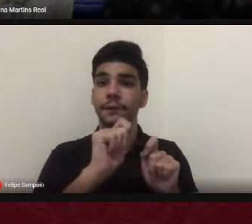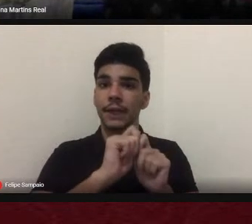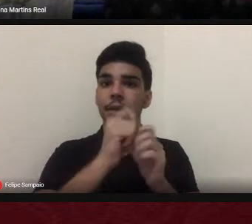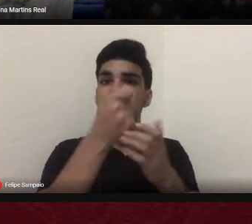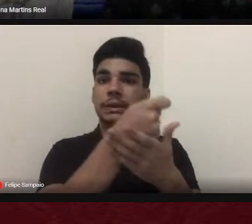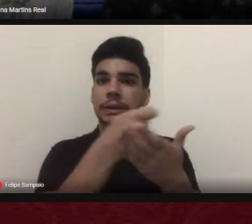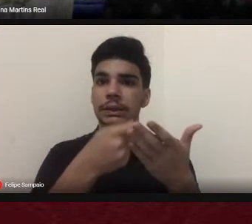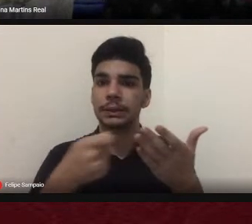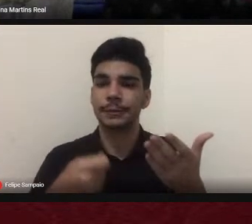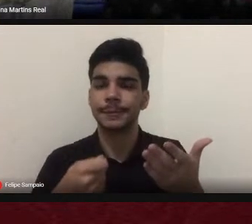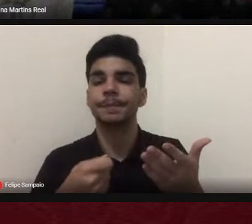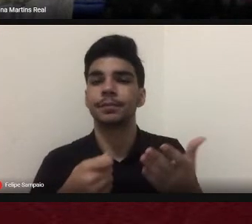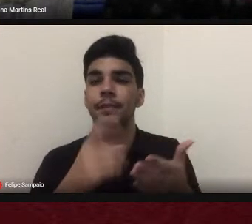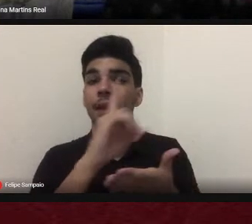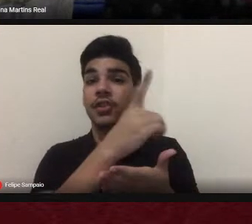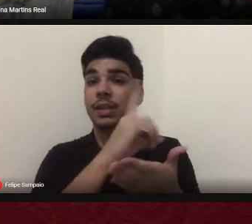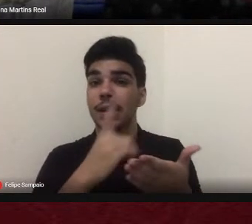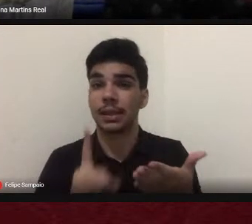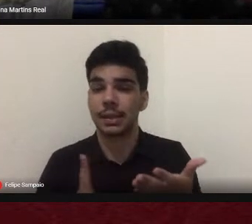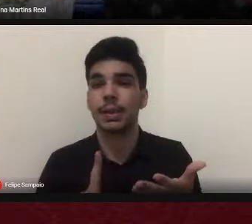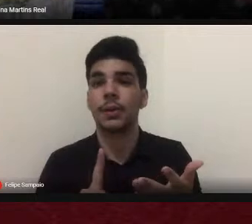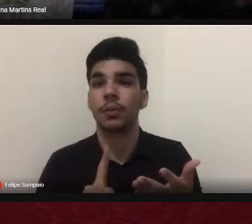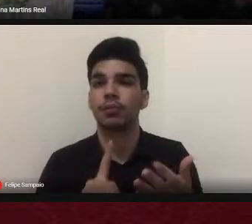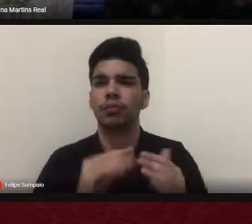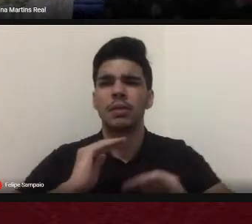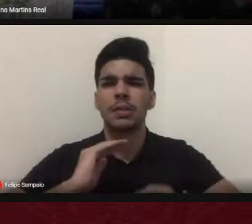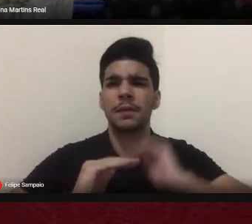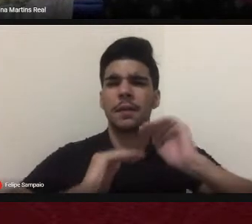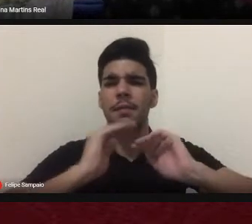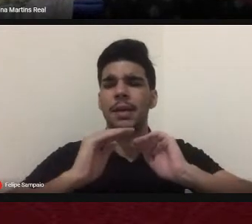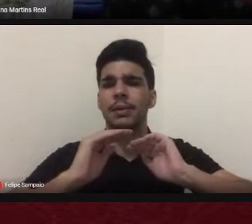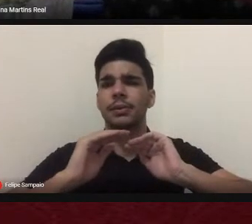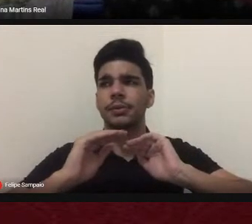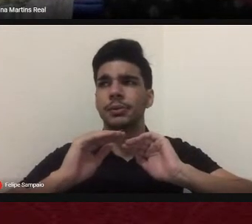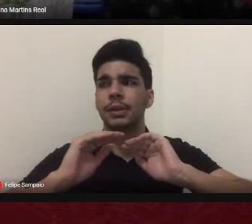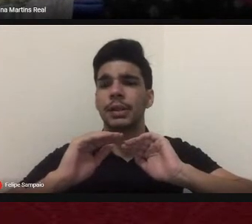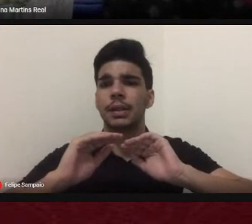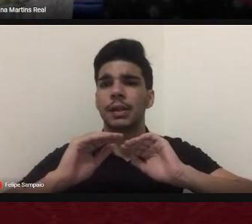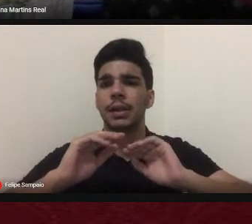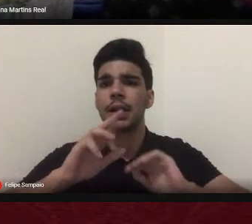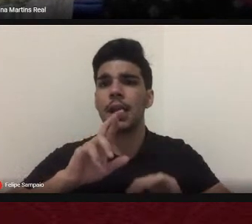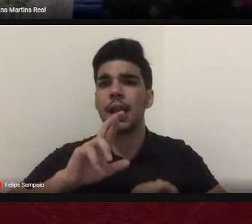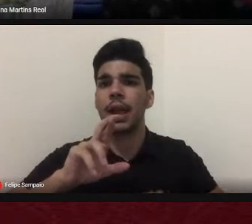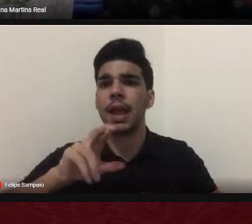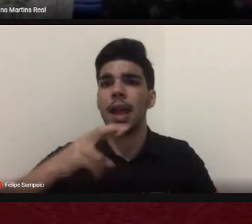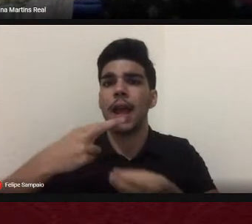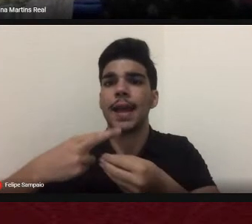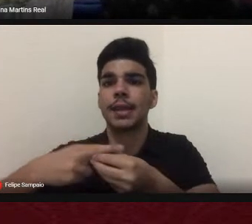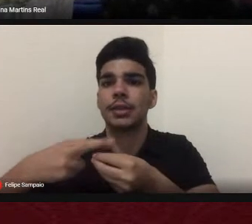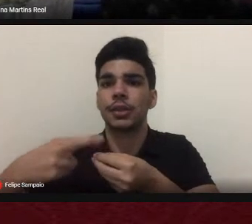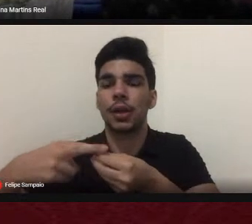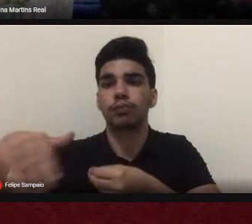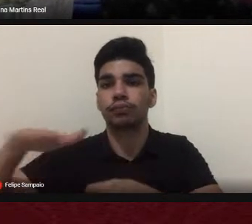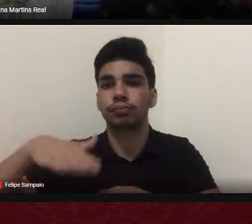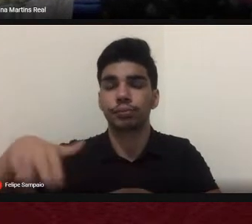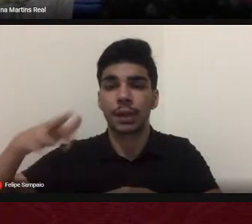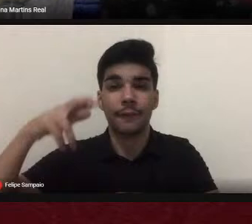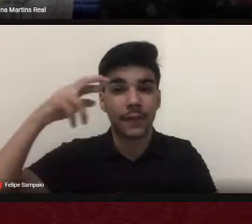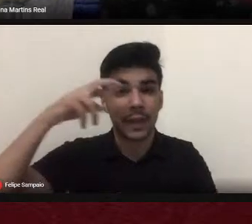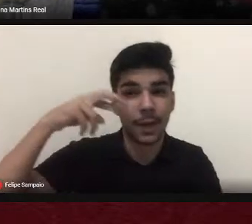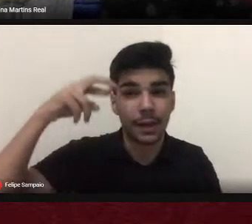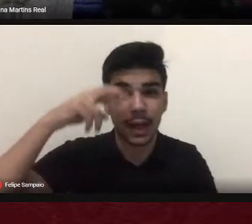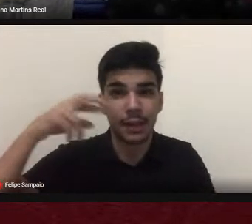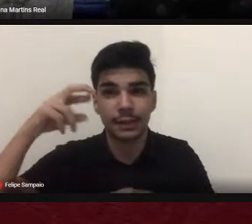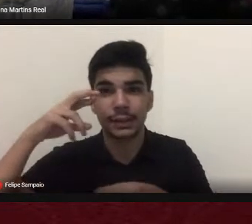regional na concepção institucional, ao fazer uma análise dos documentos elaborados no